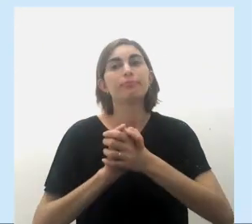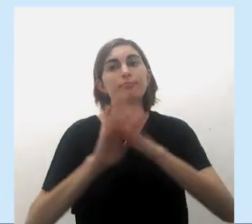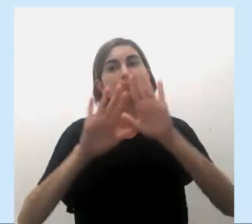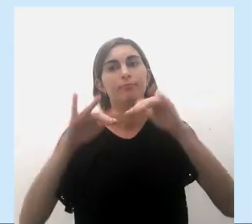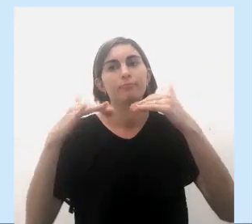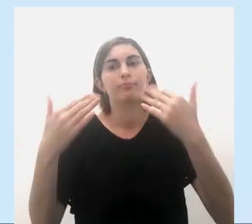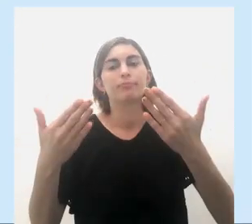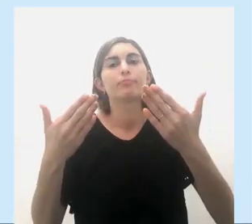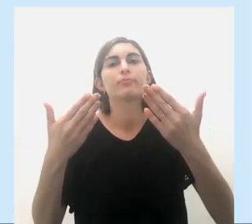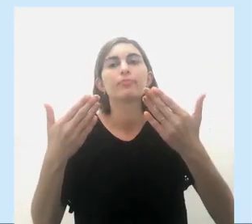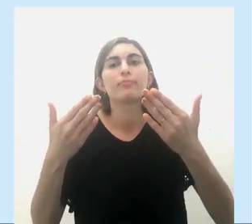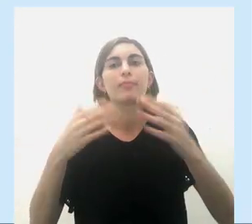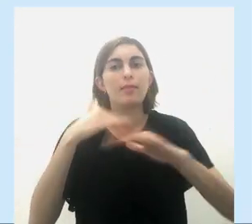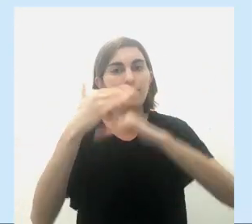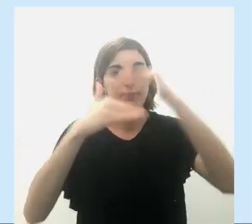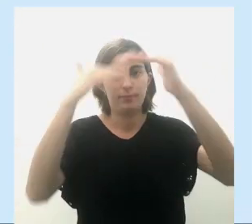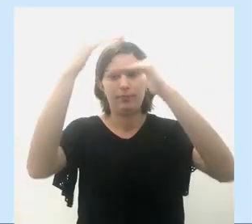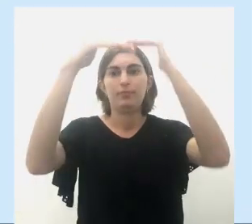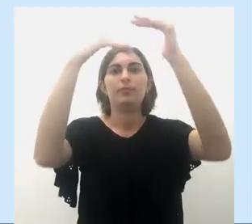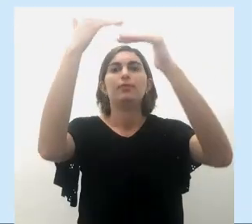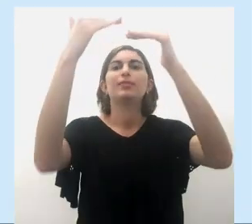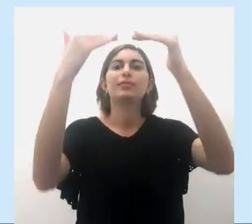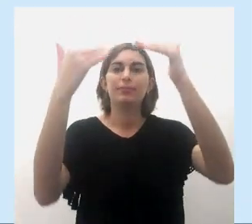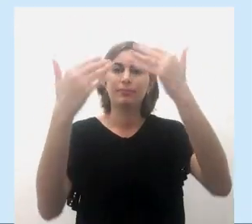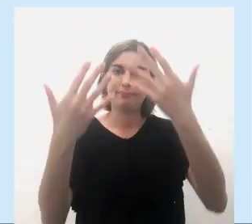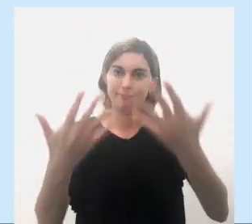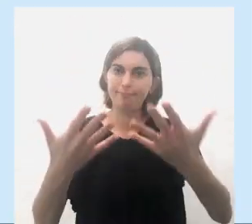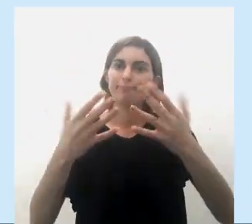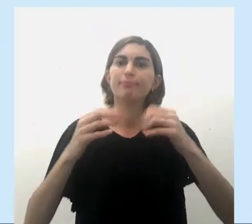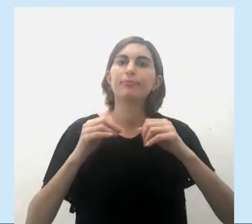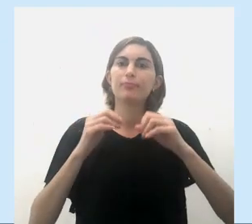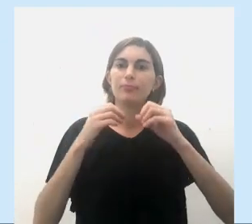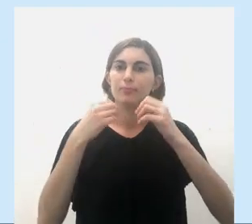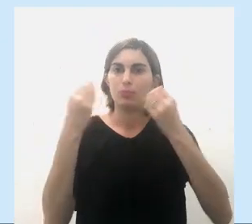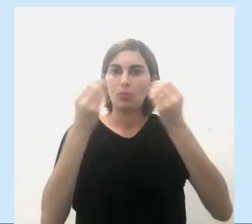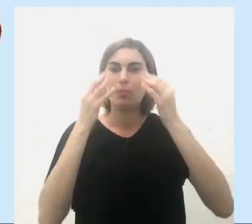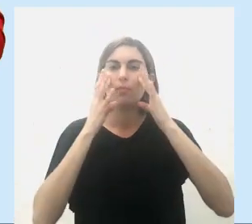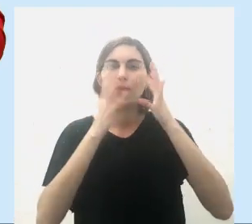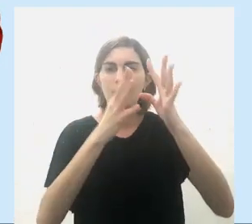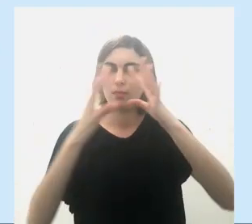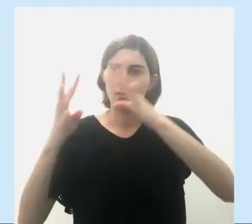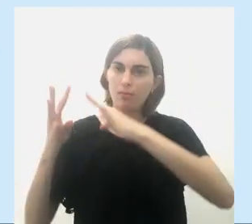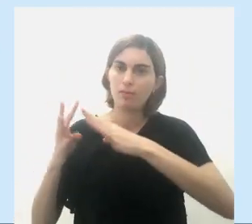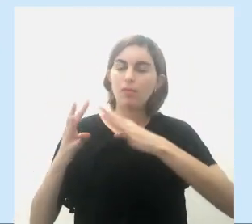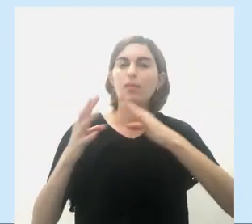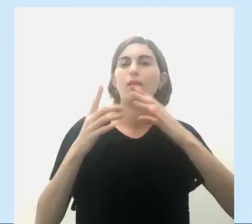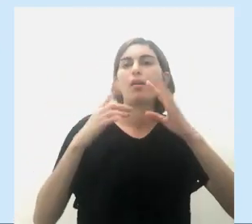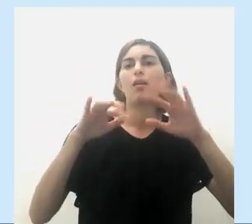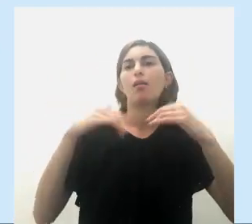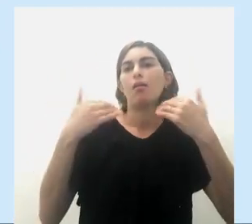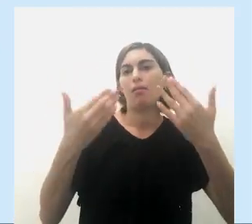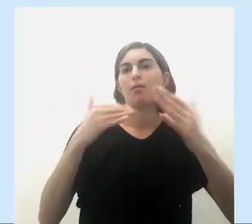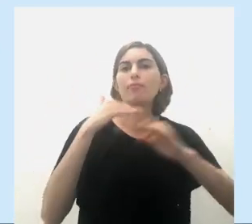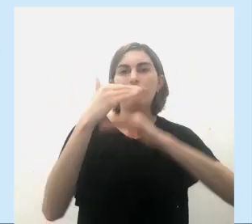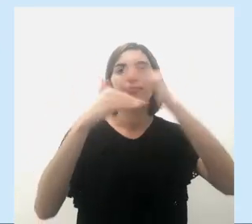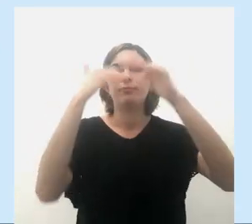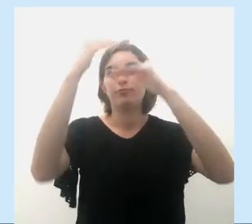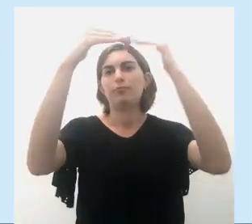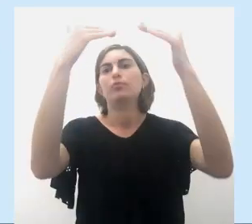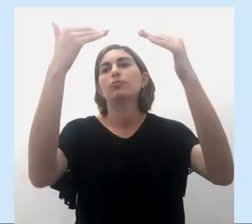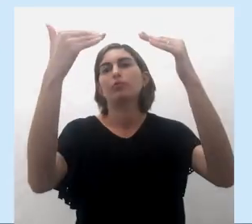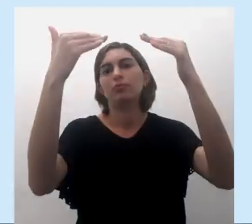Então, uma evolução, conforme estamos observando, há uma